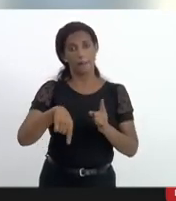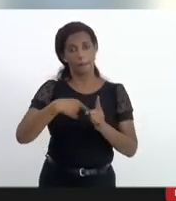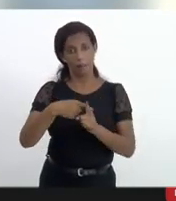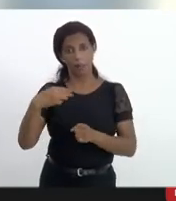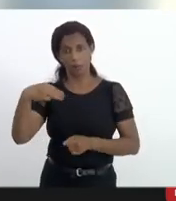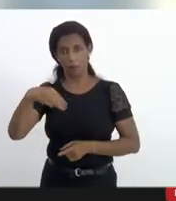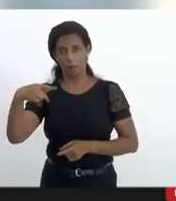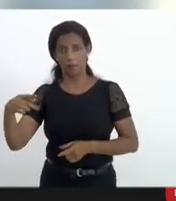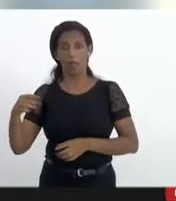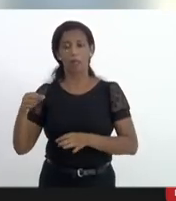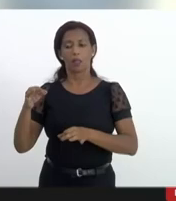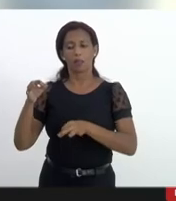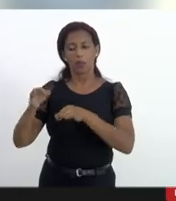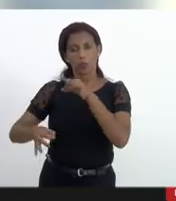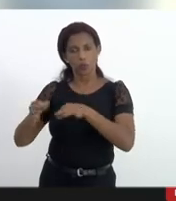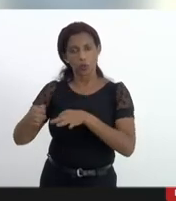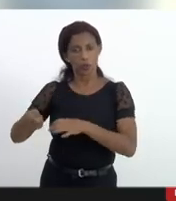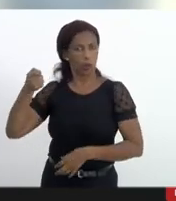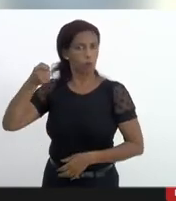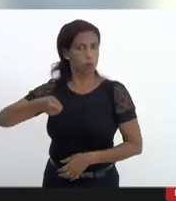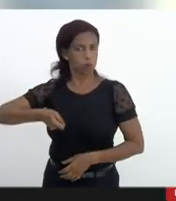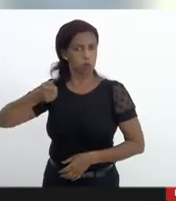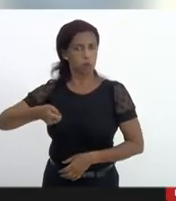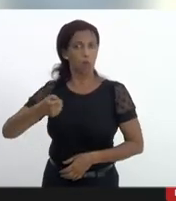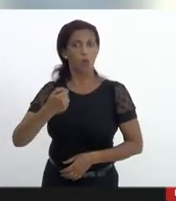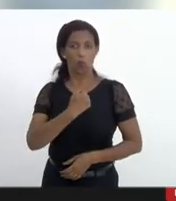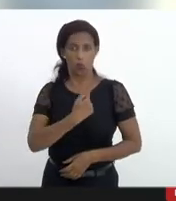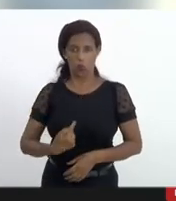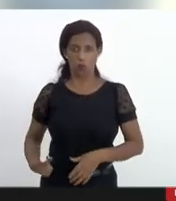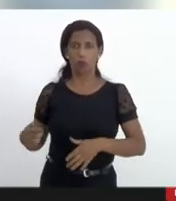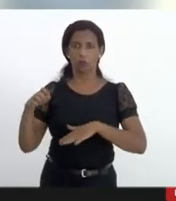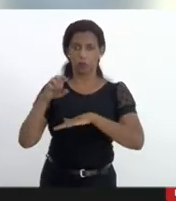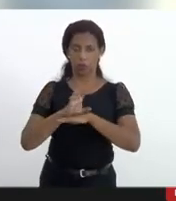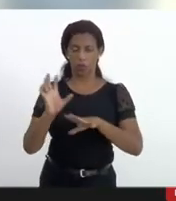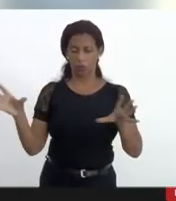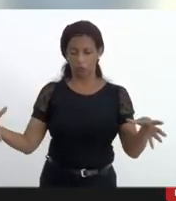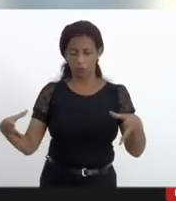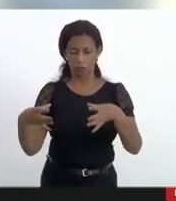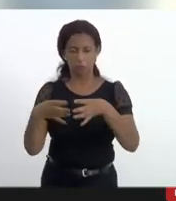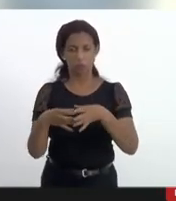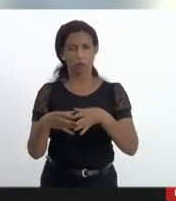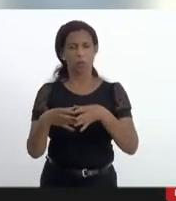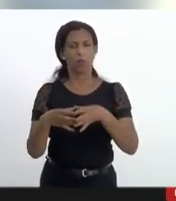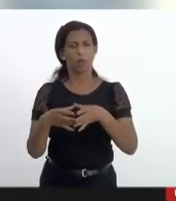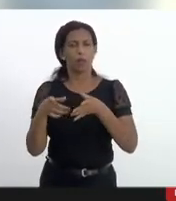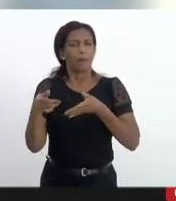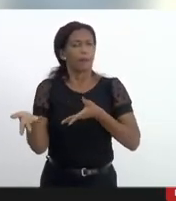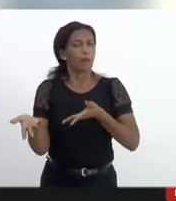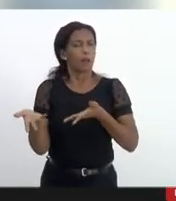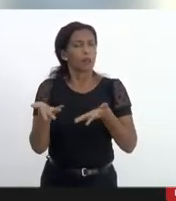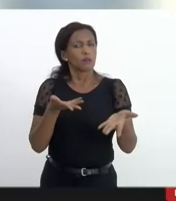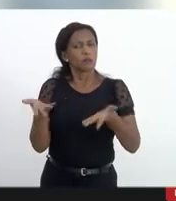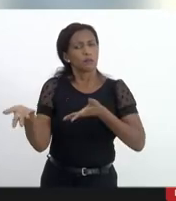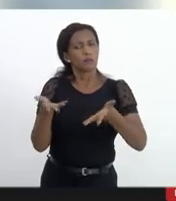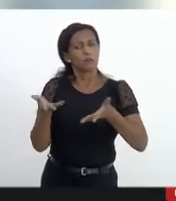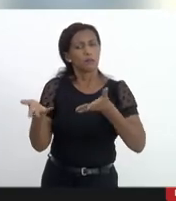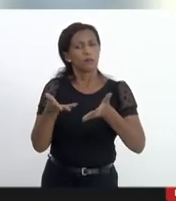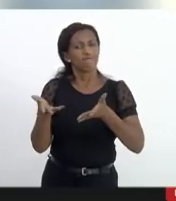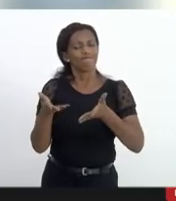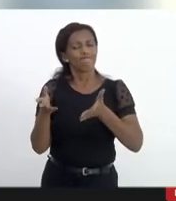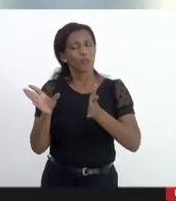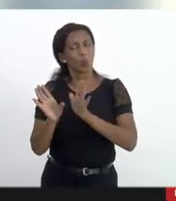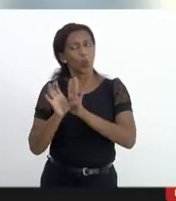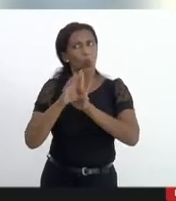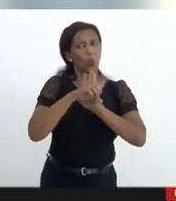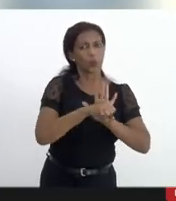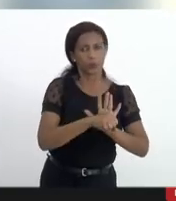tribunal de justiça também e no governo do estado para para estabelecimento dessa conceituação